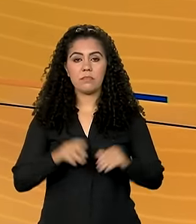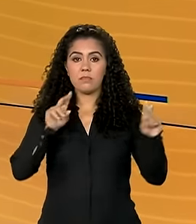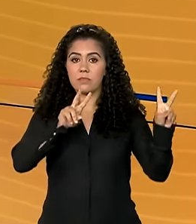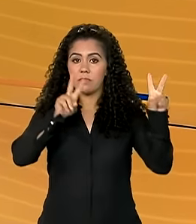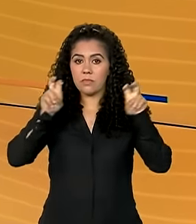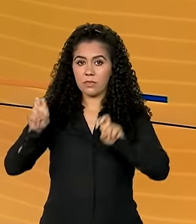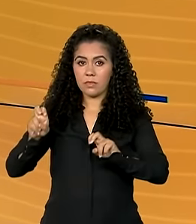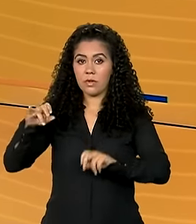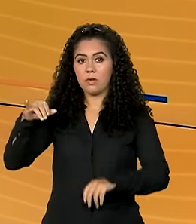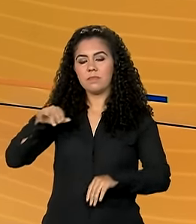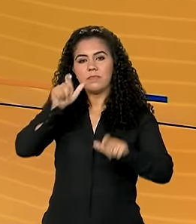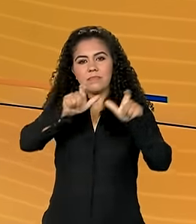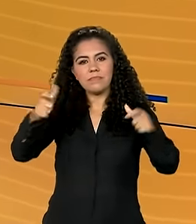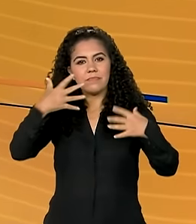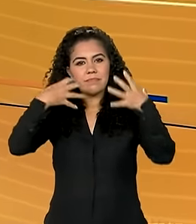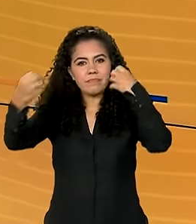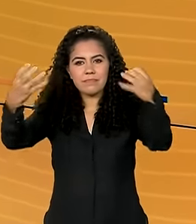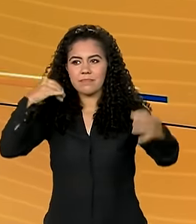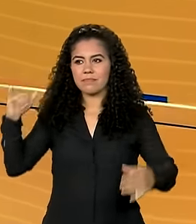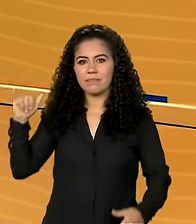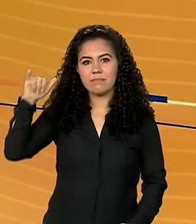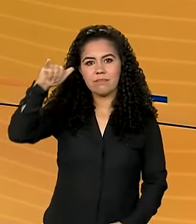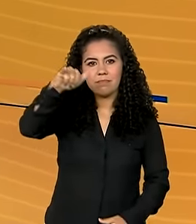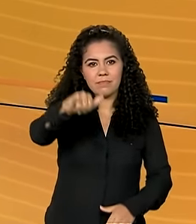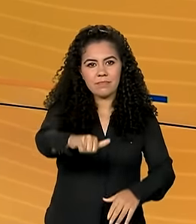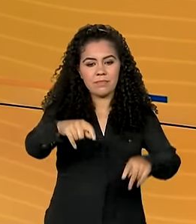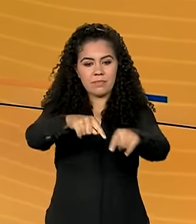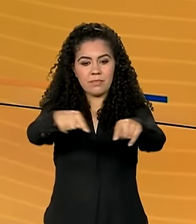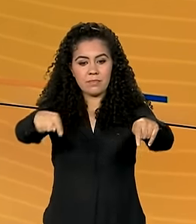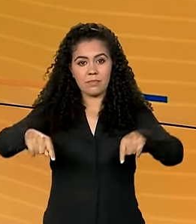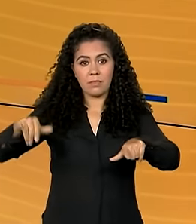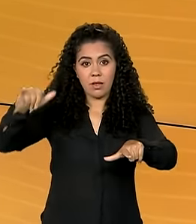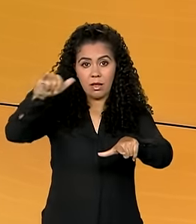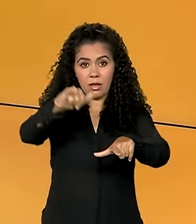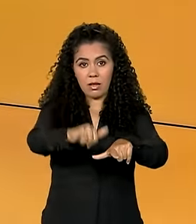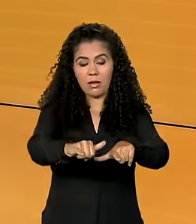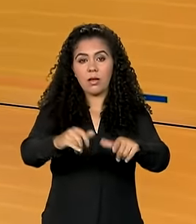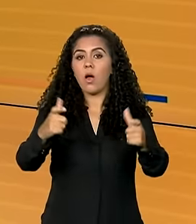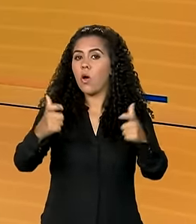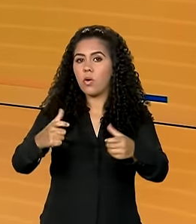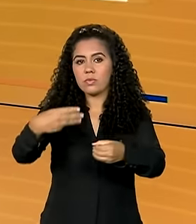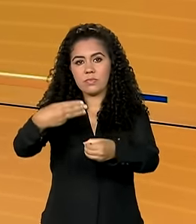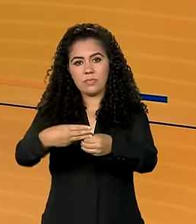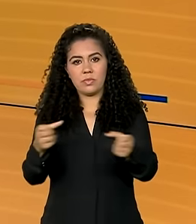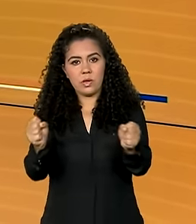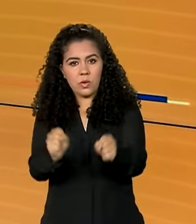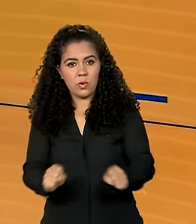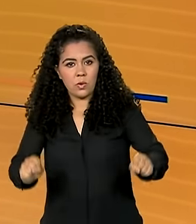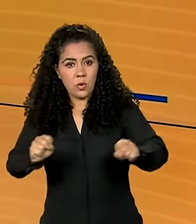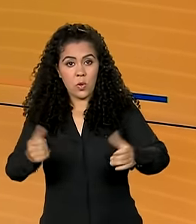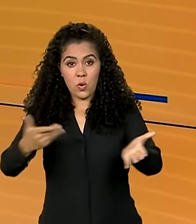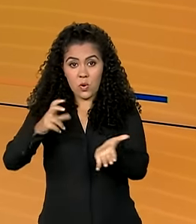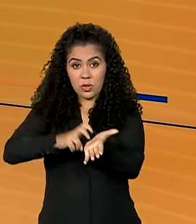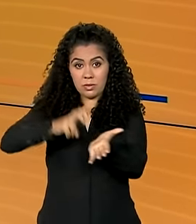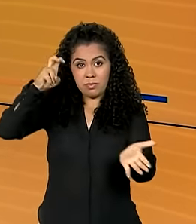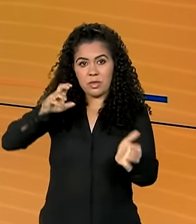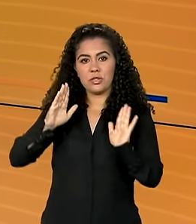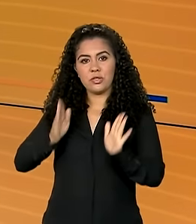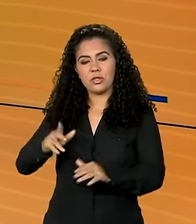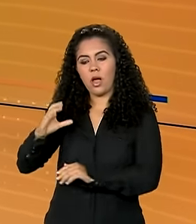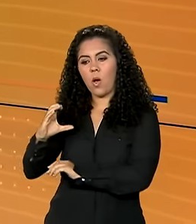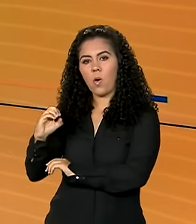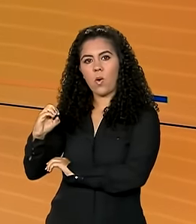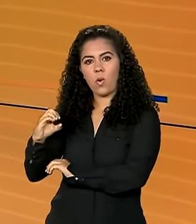Voos comerciais começam a chegar na base aérea de Canoas. O primeiro avião pousou hoje cedo, vindo de Congonhas.